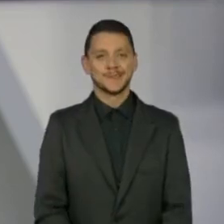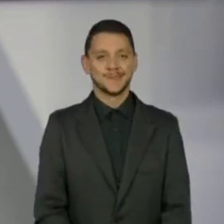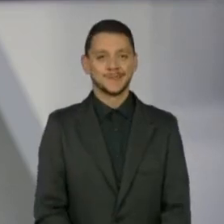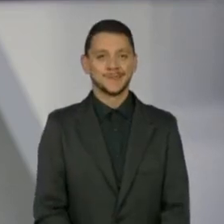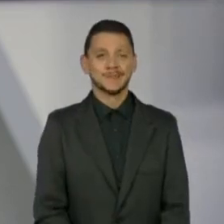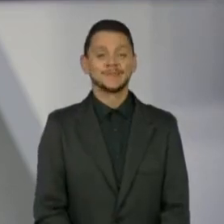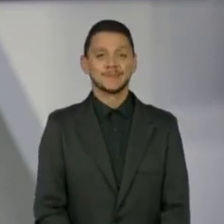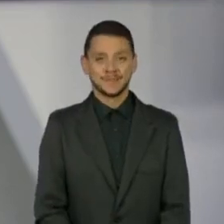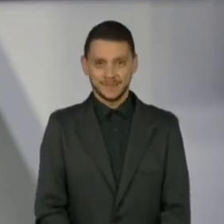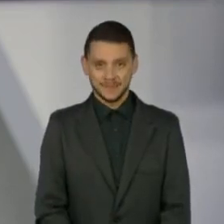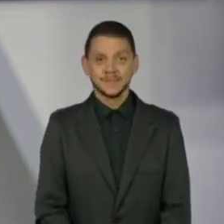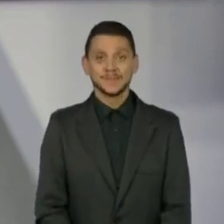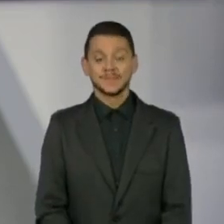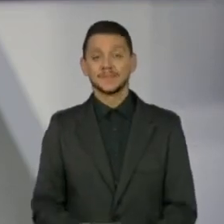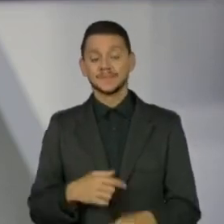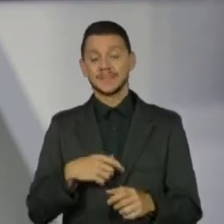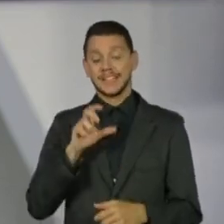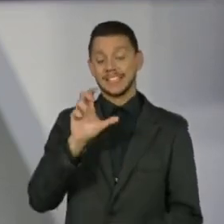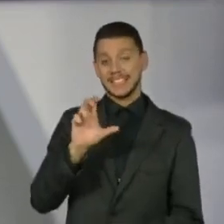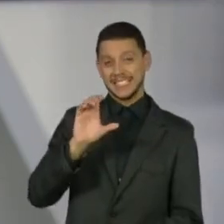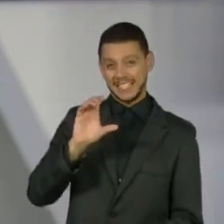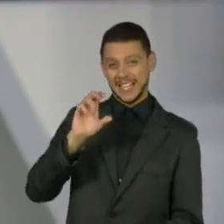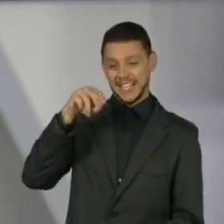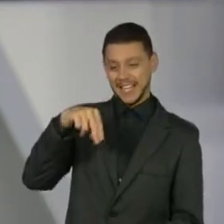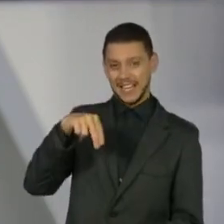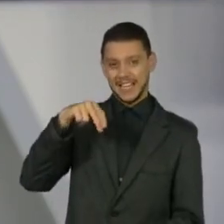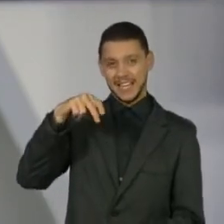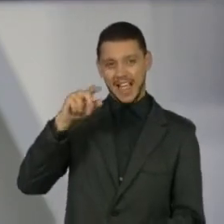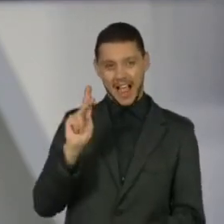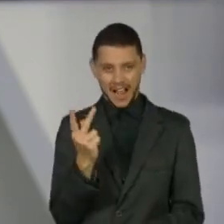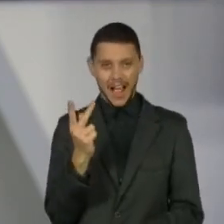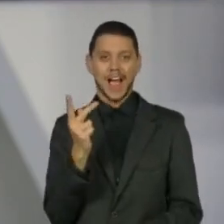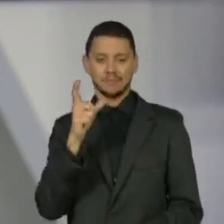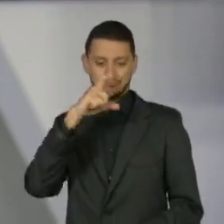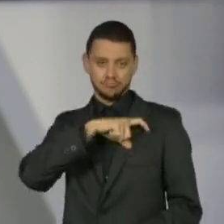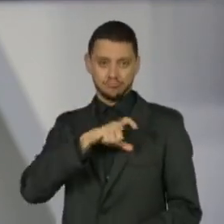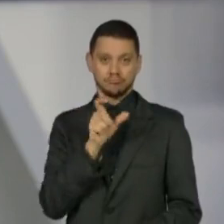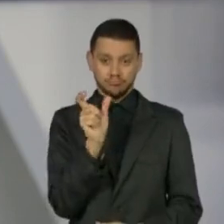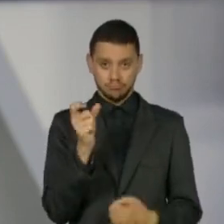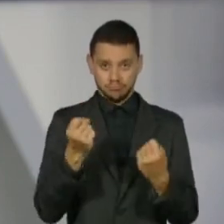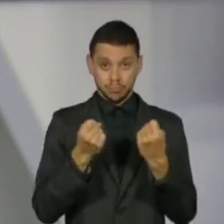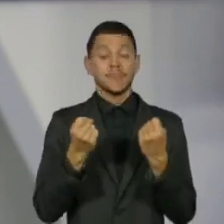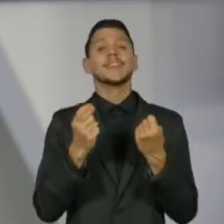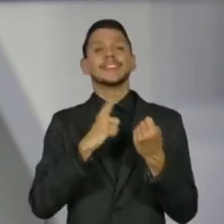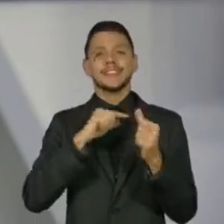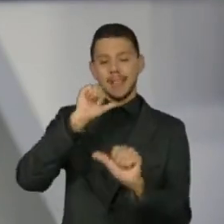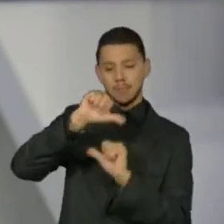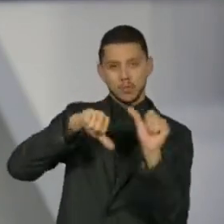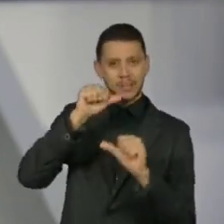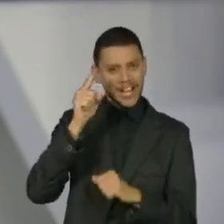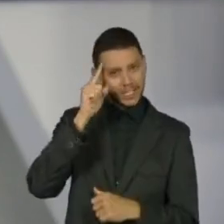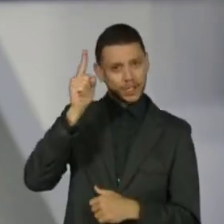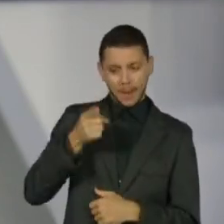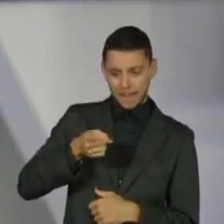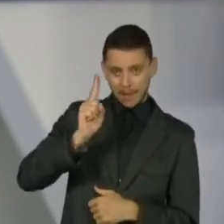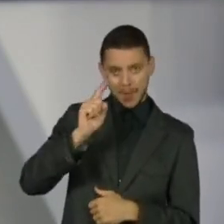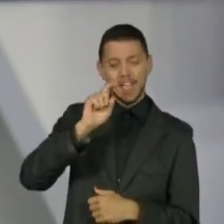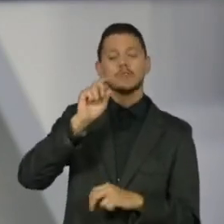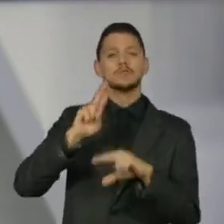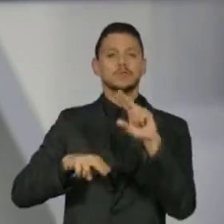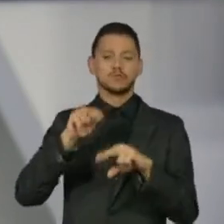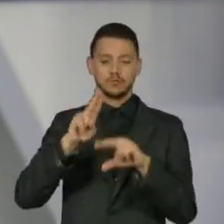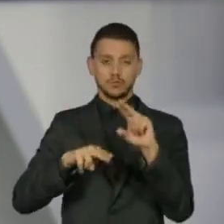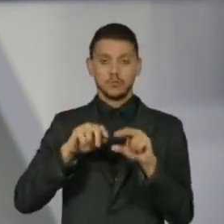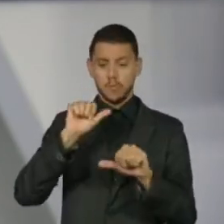A Carteira Nacional de Habilitação terá modificações a partir do dia 1º de junho. As mudanças evitarão